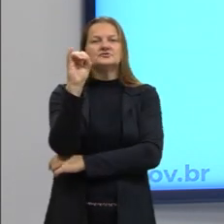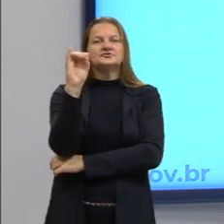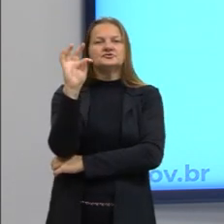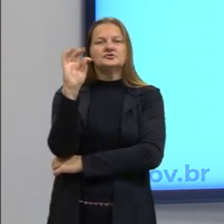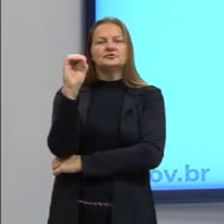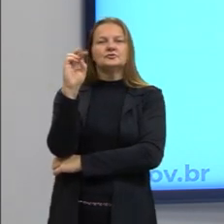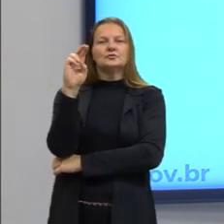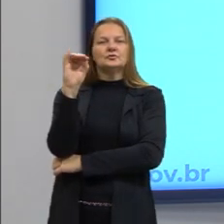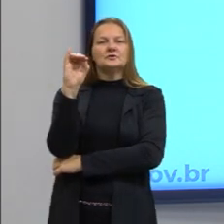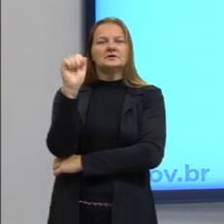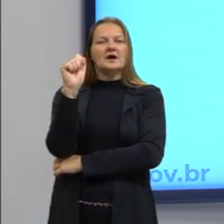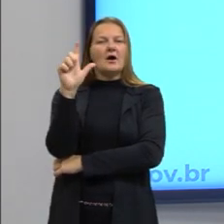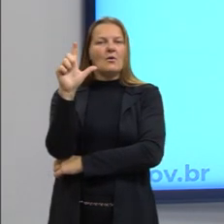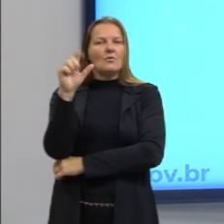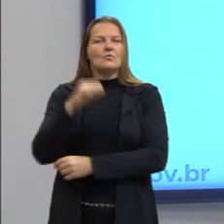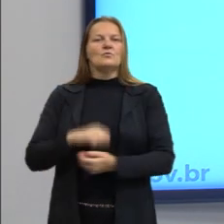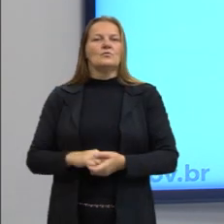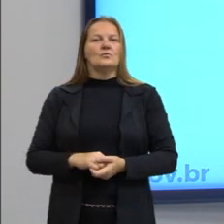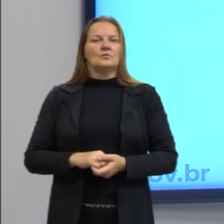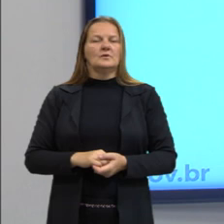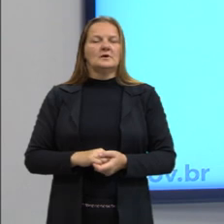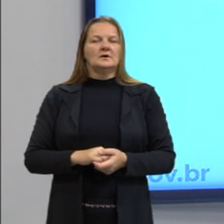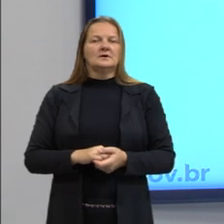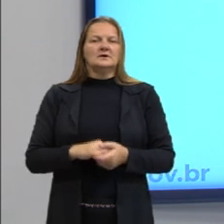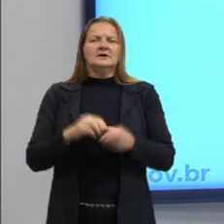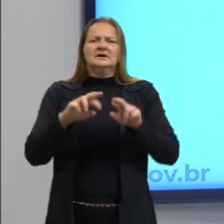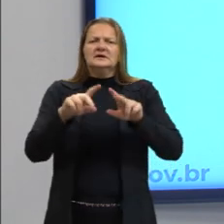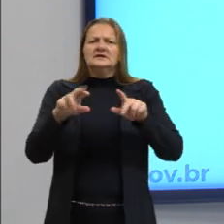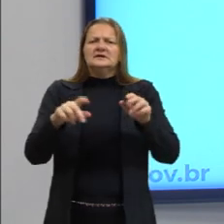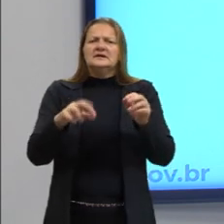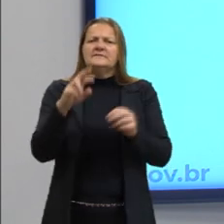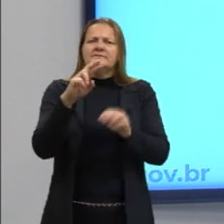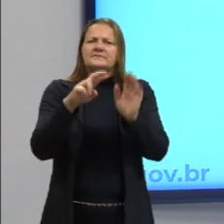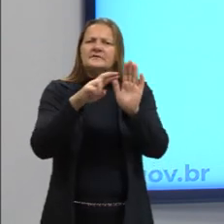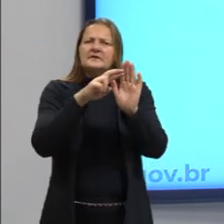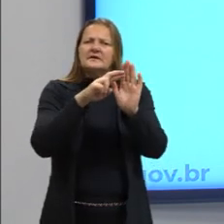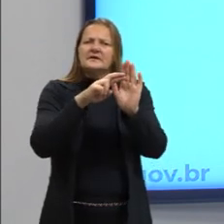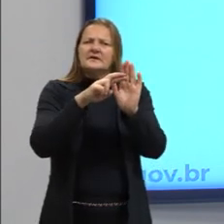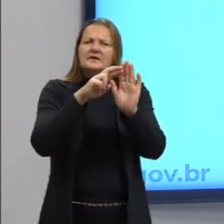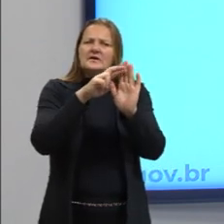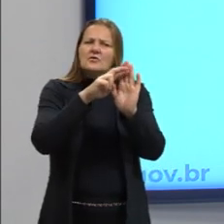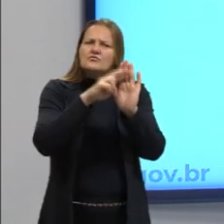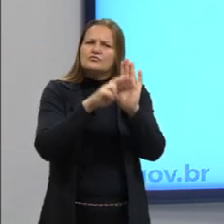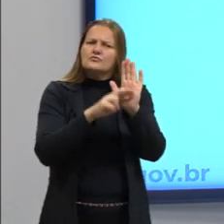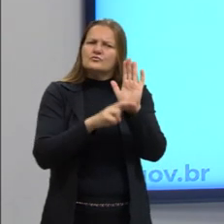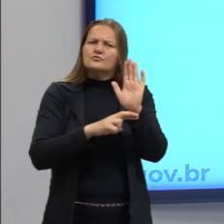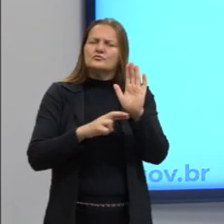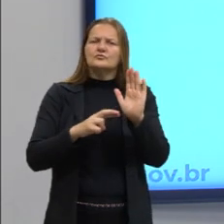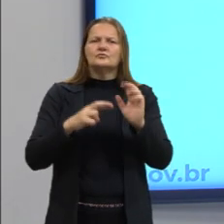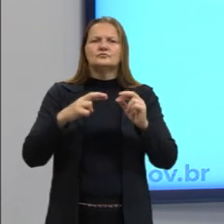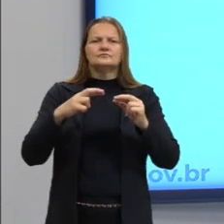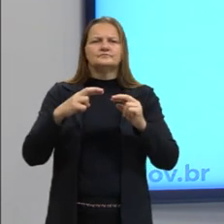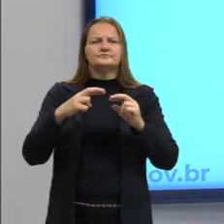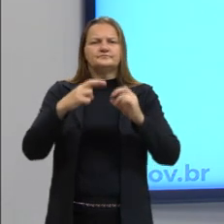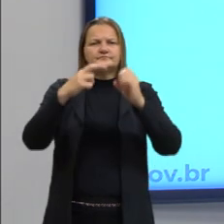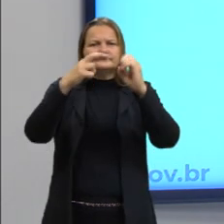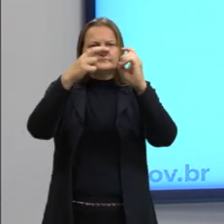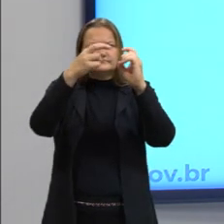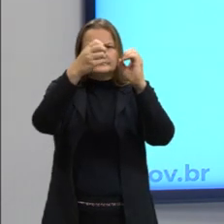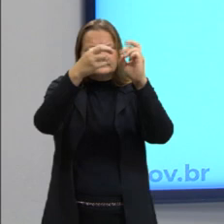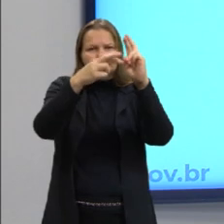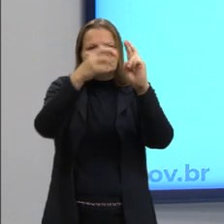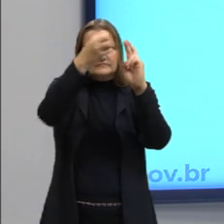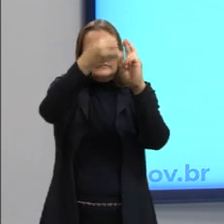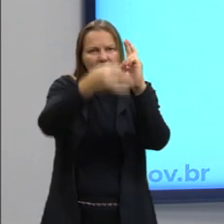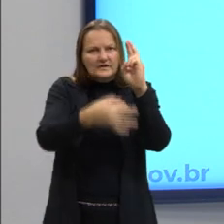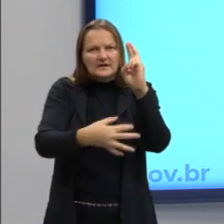o artículo, el artículo, la recenha crítica, la columna. O editorial, a gente sabe que é aquele texto